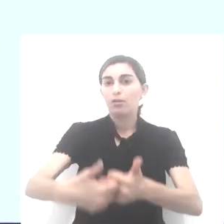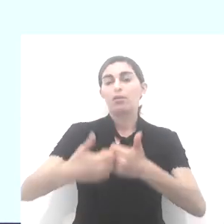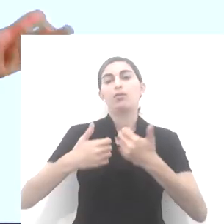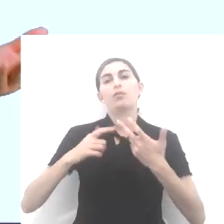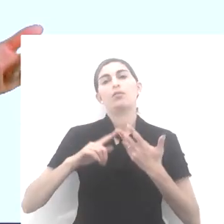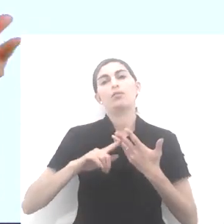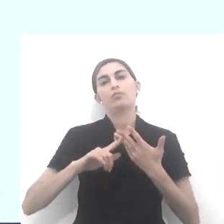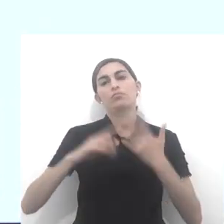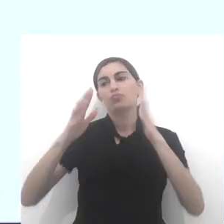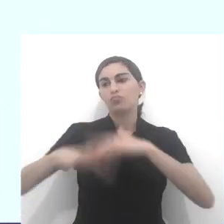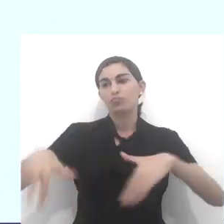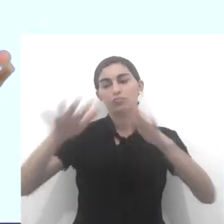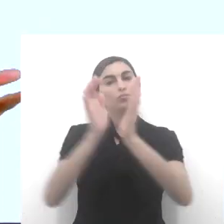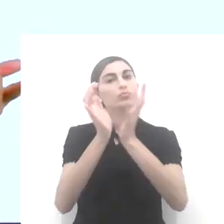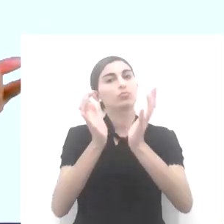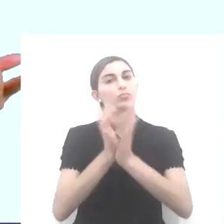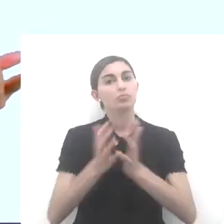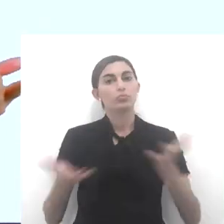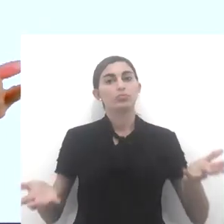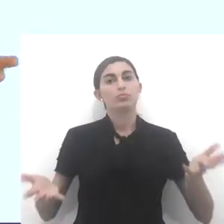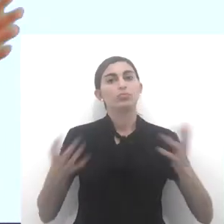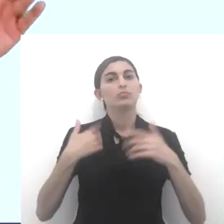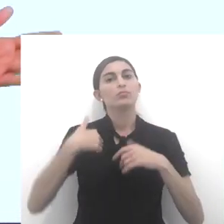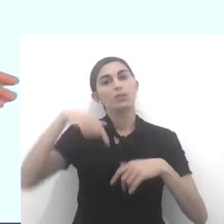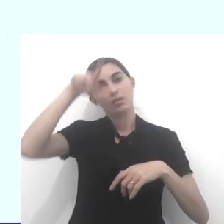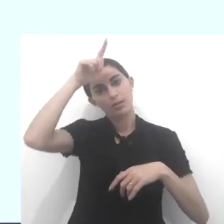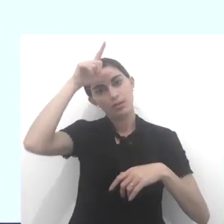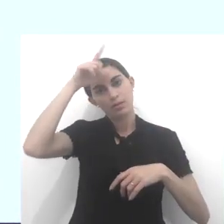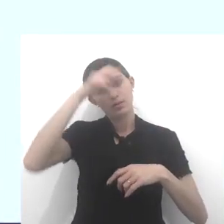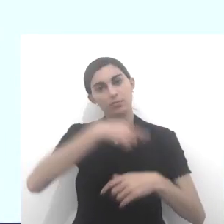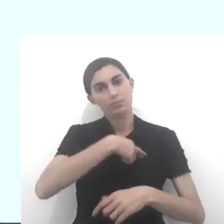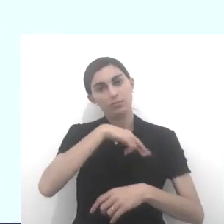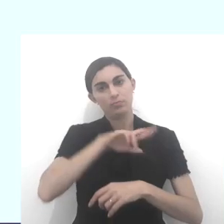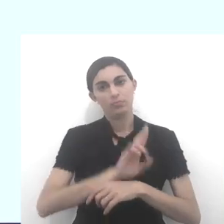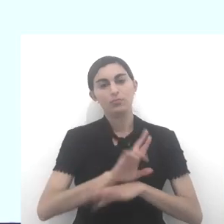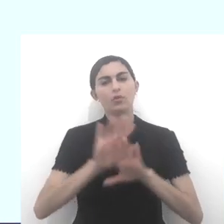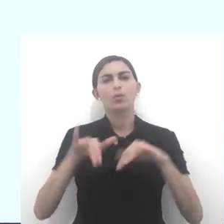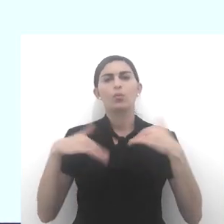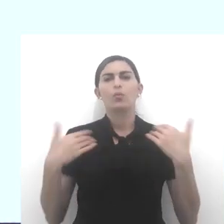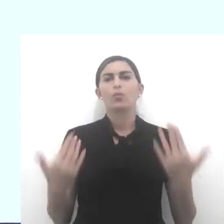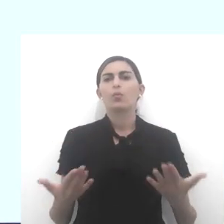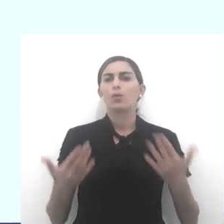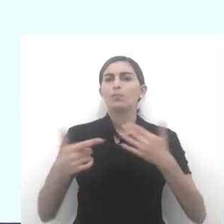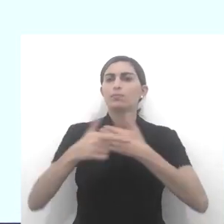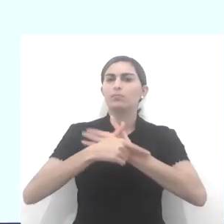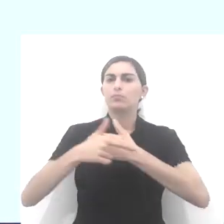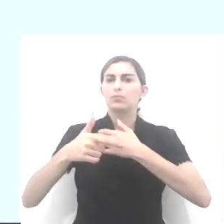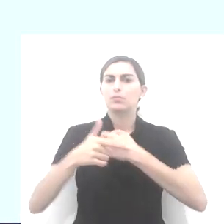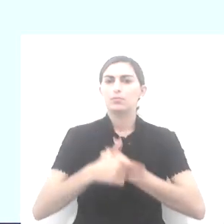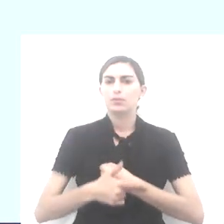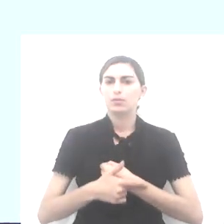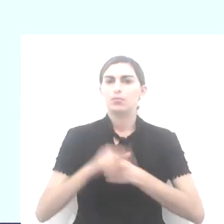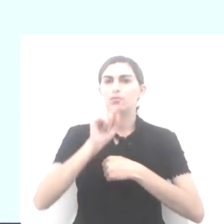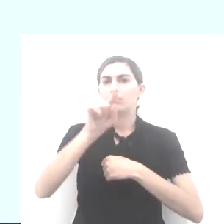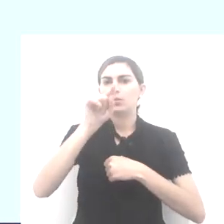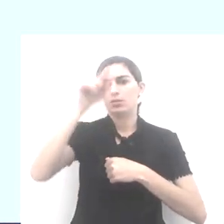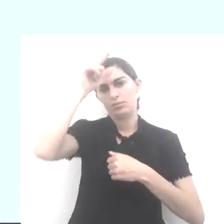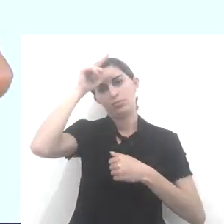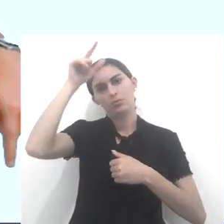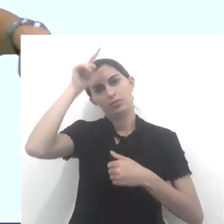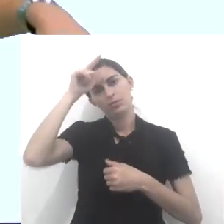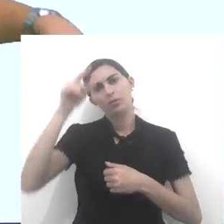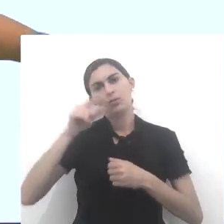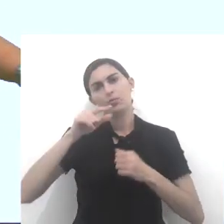o seu rebanho, o seu grupo, certo? Então, a liderança religiosa. E qual será o papel desta